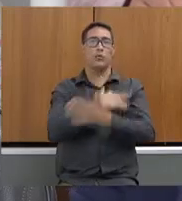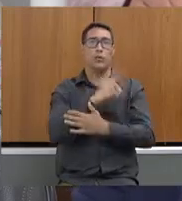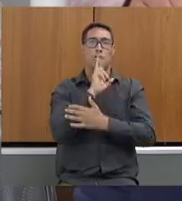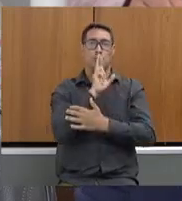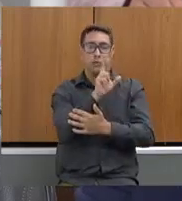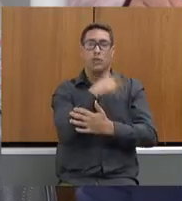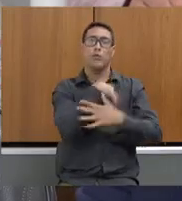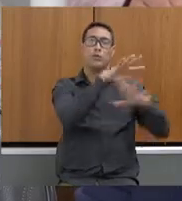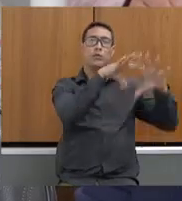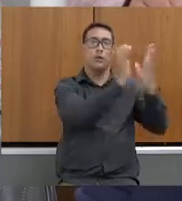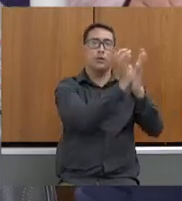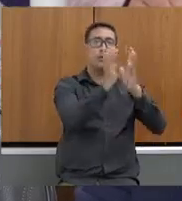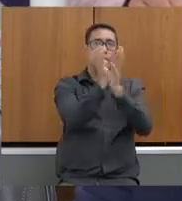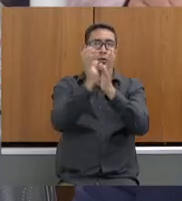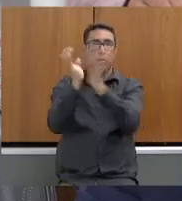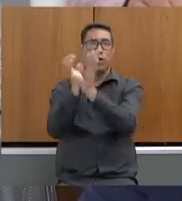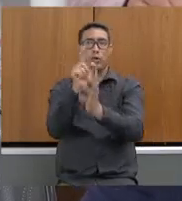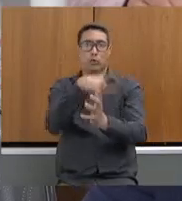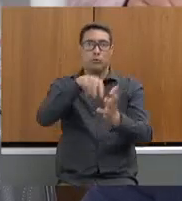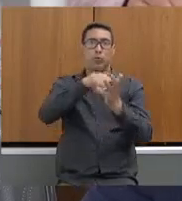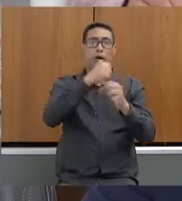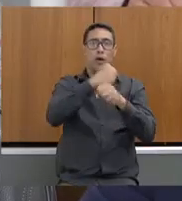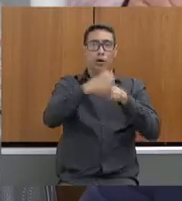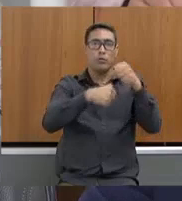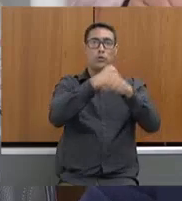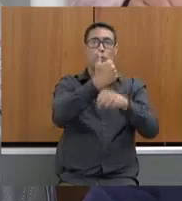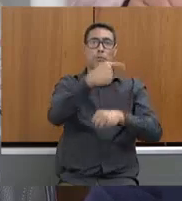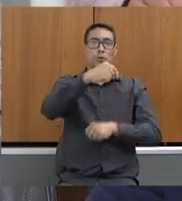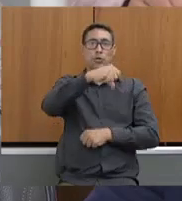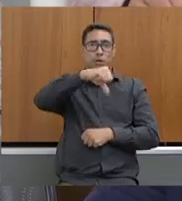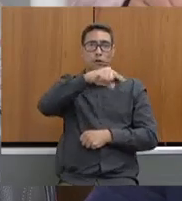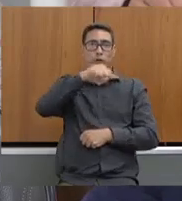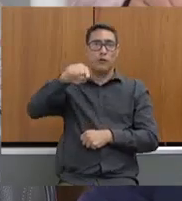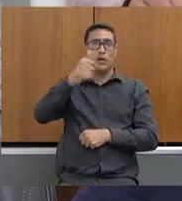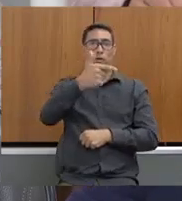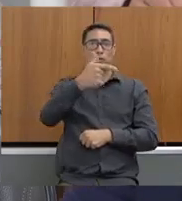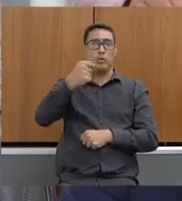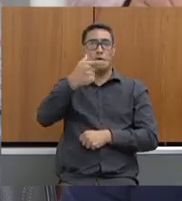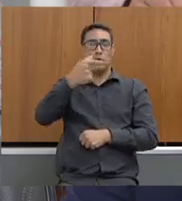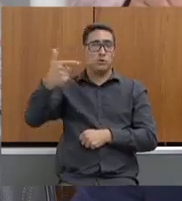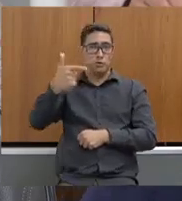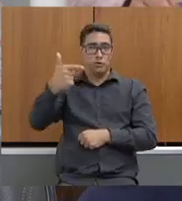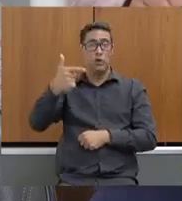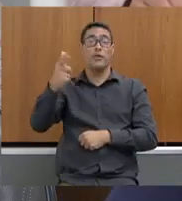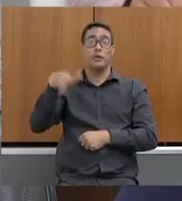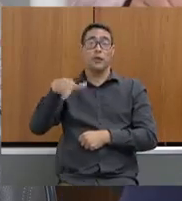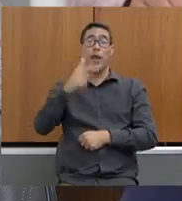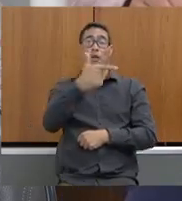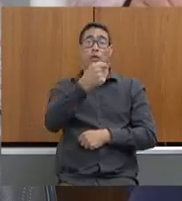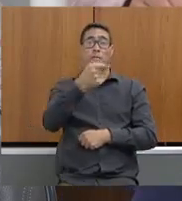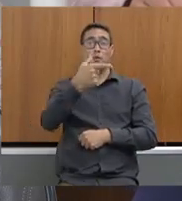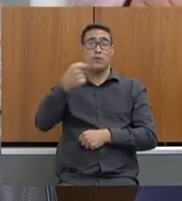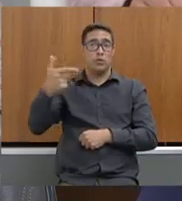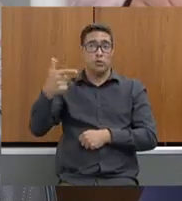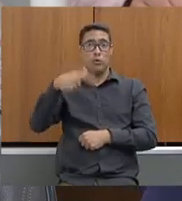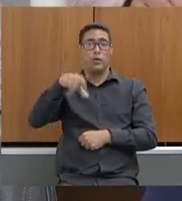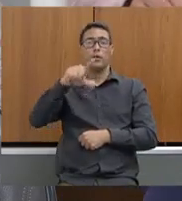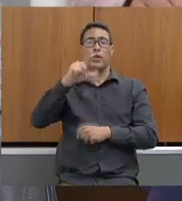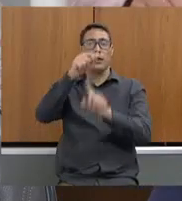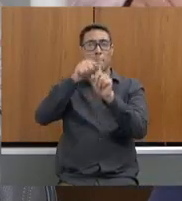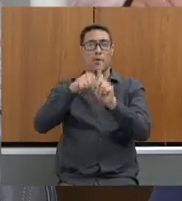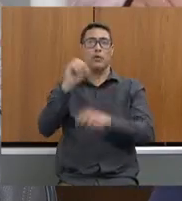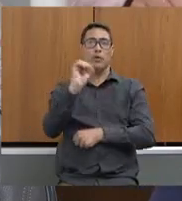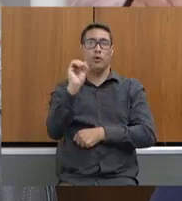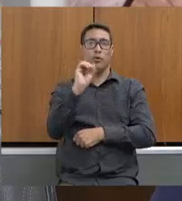superintendência, ano de 2019 até 2022. Nesse ano, de 2022 até outubro, nós